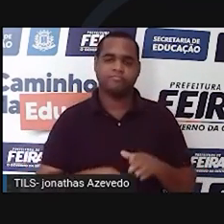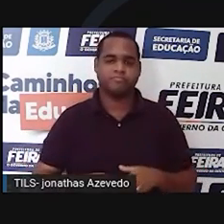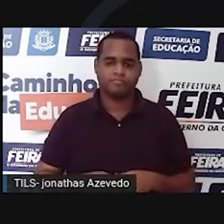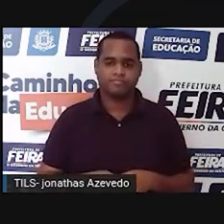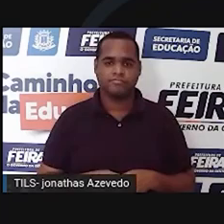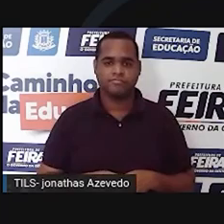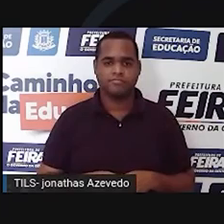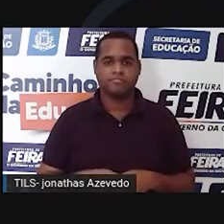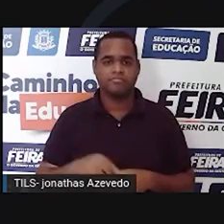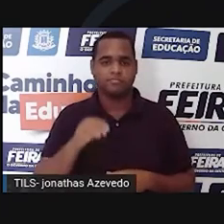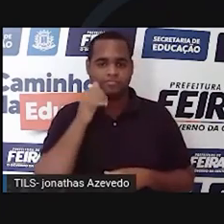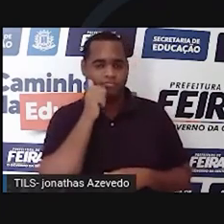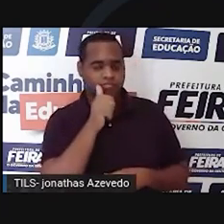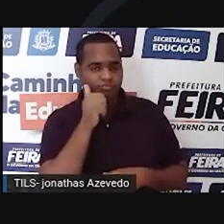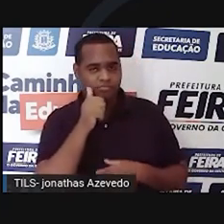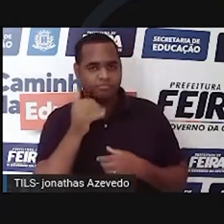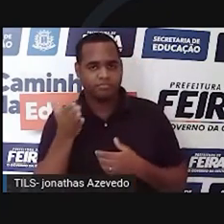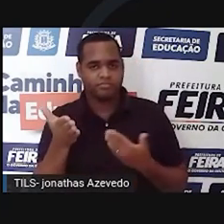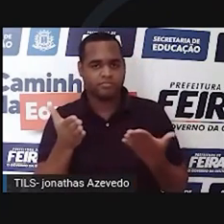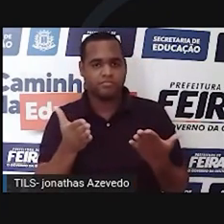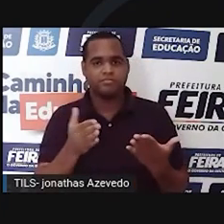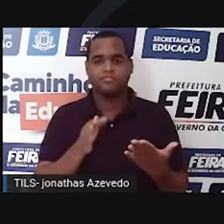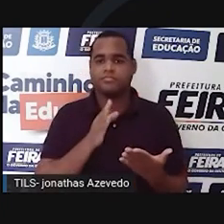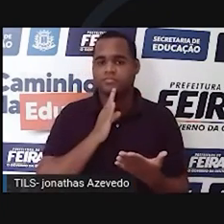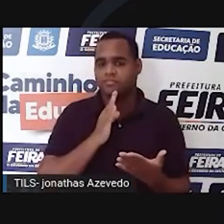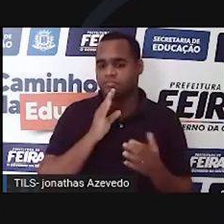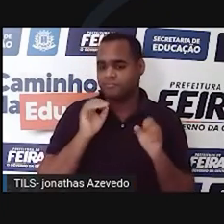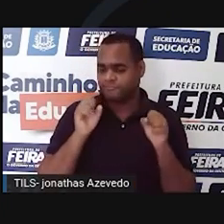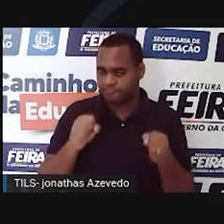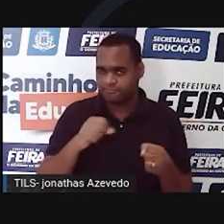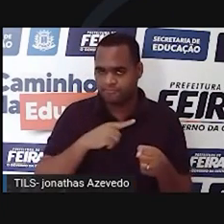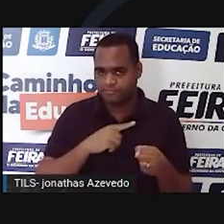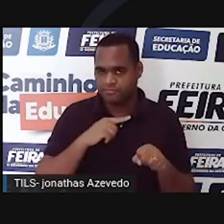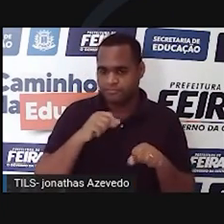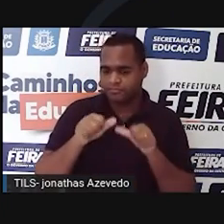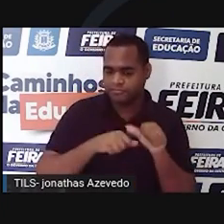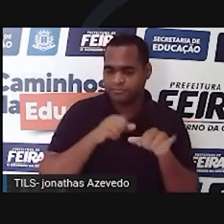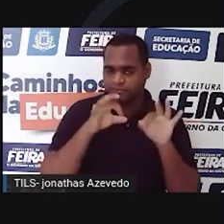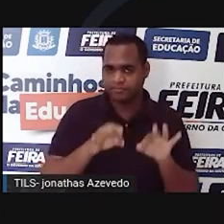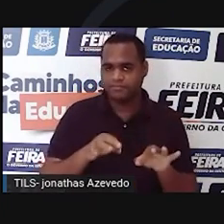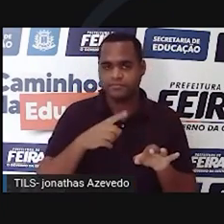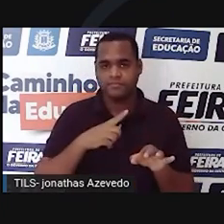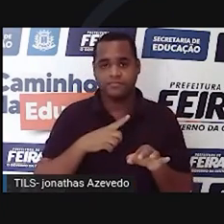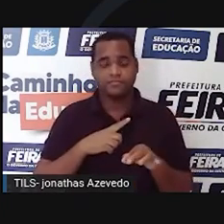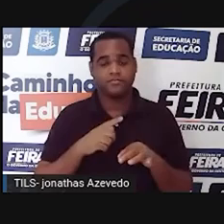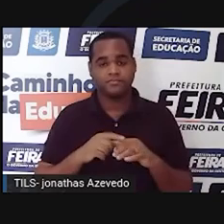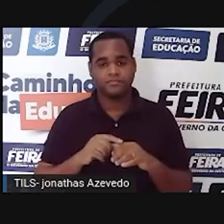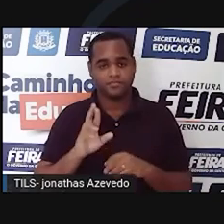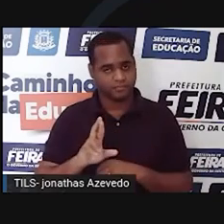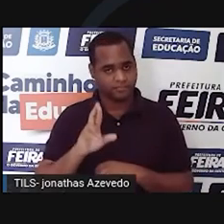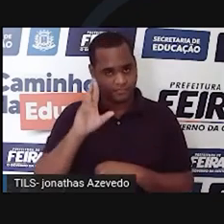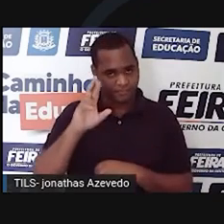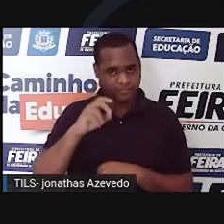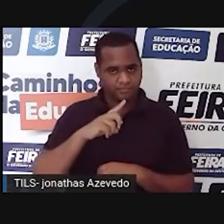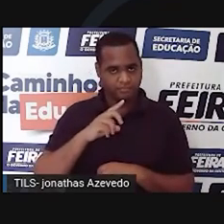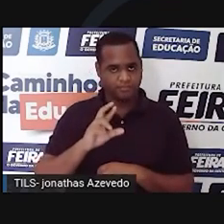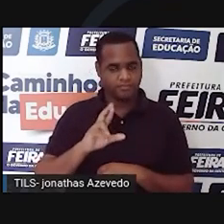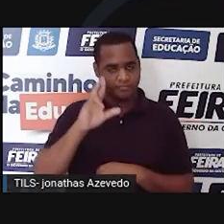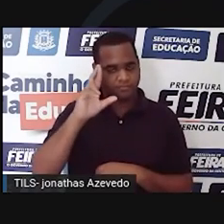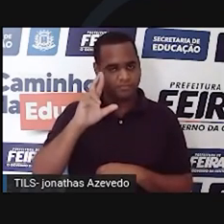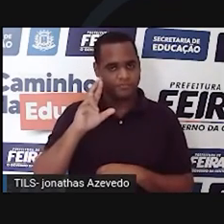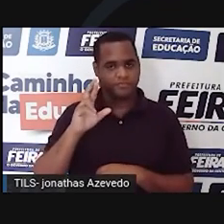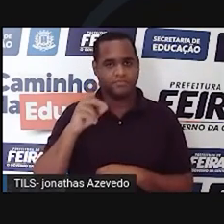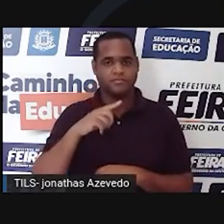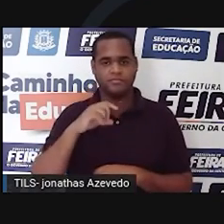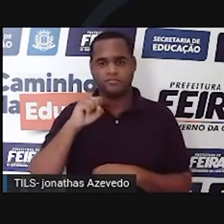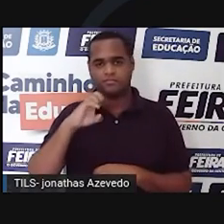Cristiane Caetano tem agora a missão de tentar recuperar o tempo perdido. O superintendente do SESC Pantanal o maior